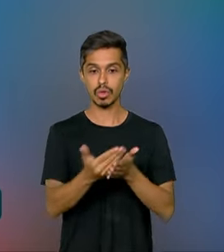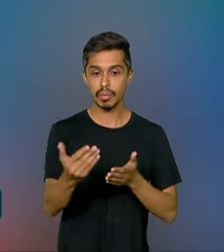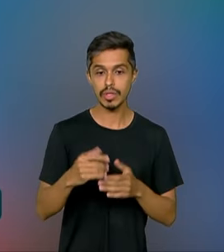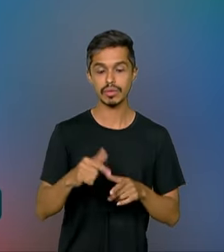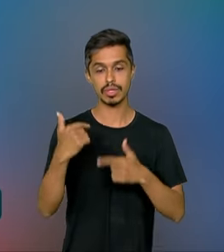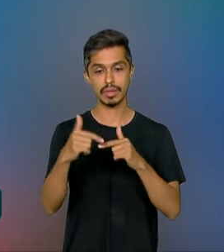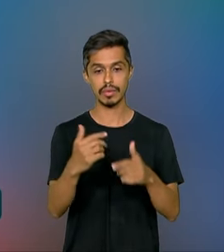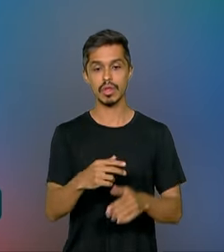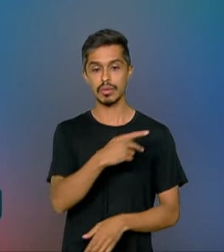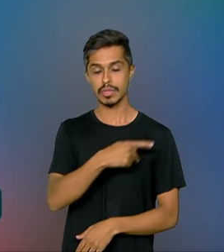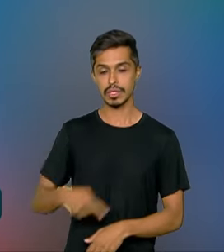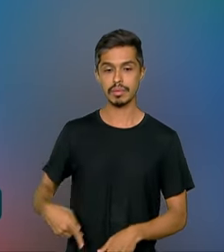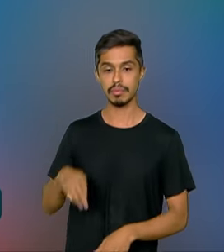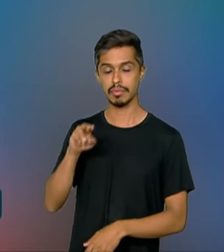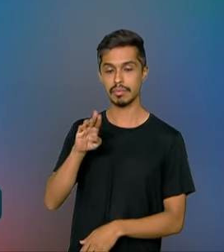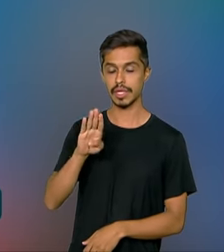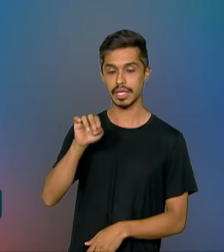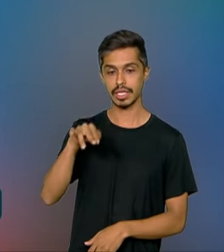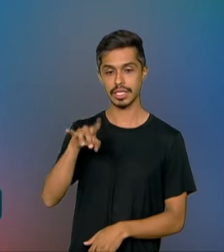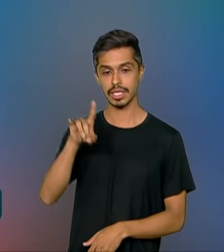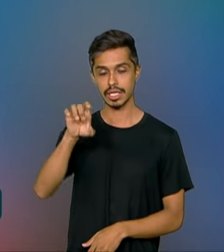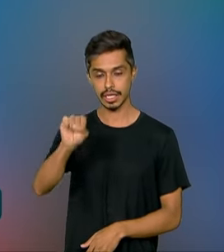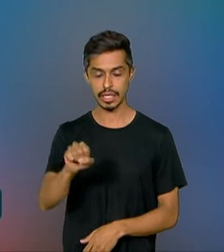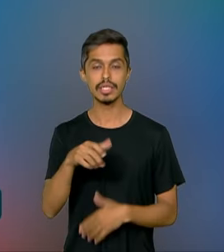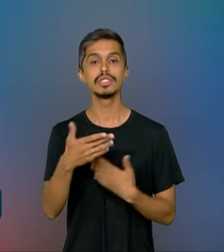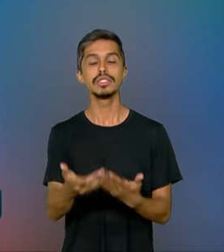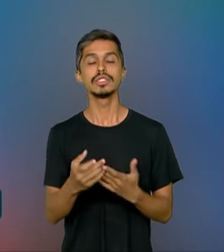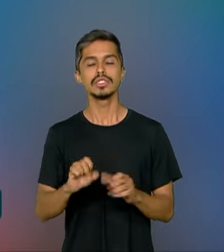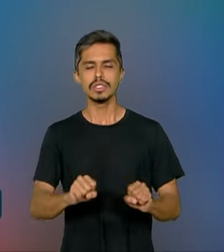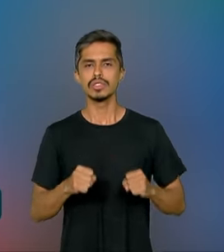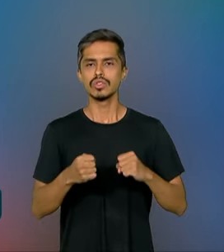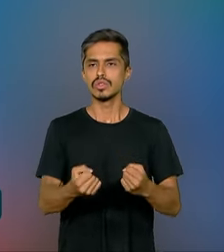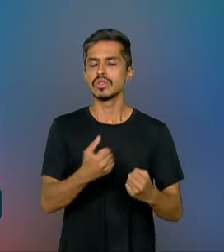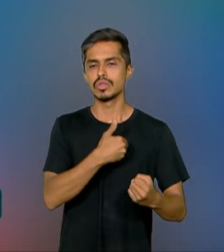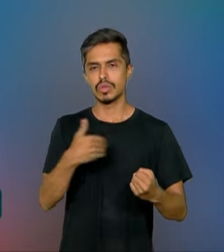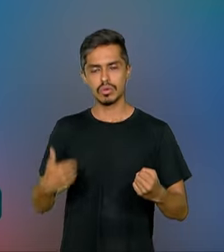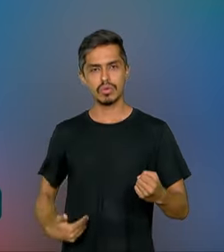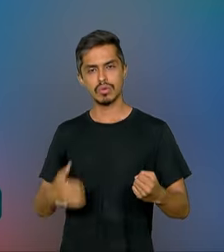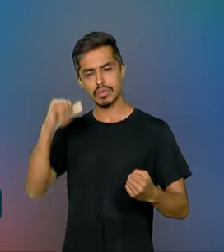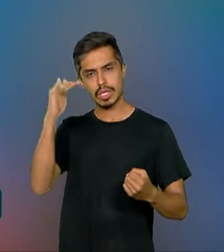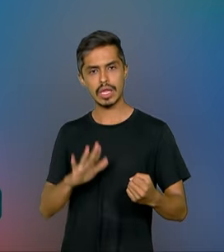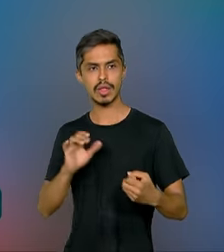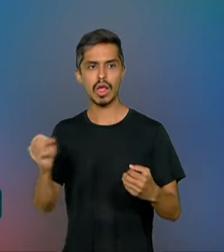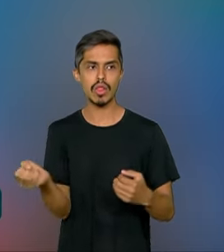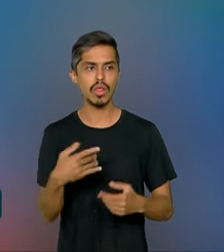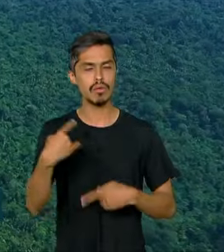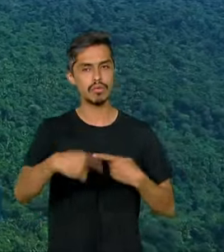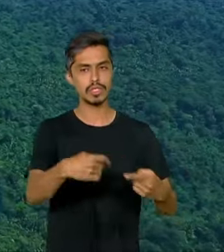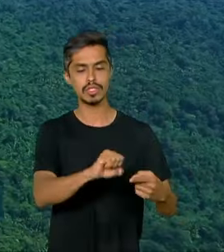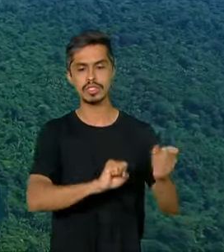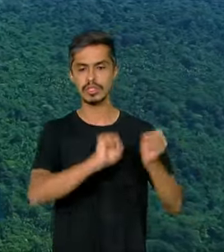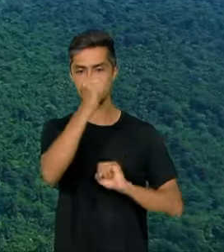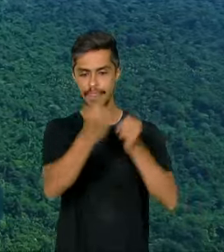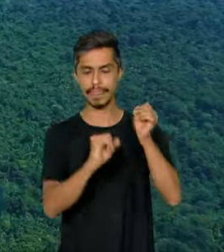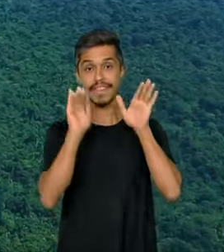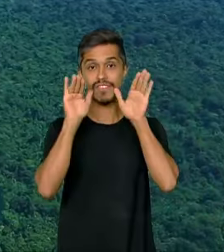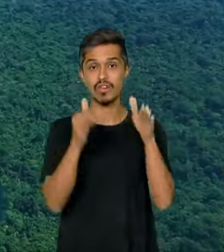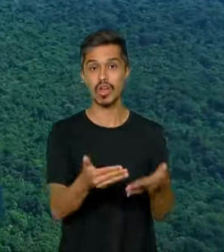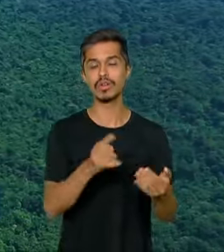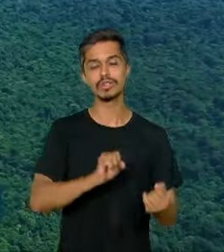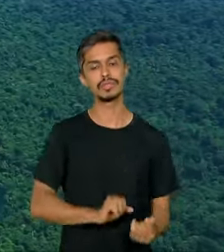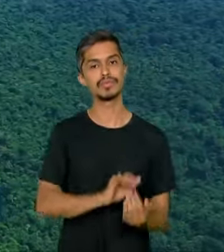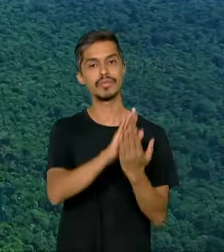presidente do BNDES destacou o esforço brasileiro com a nova política industrial, voltada ao